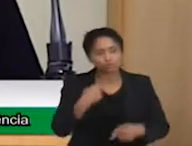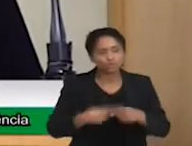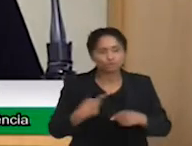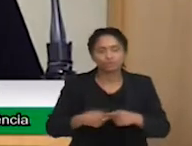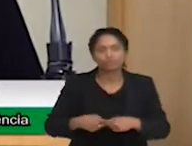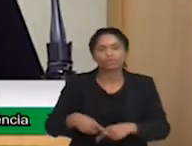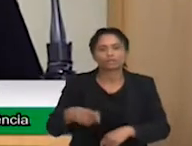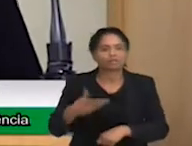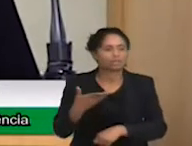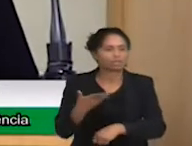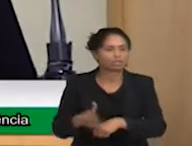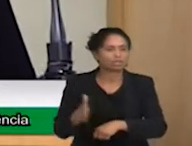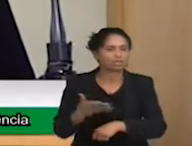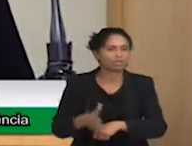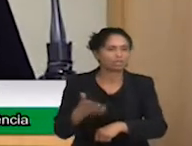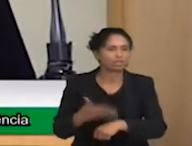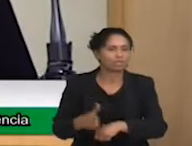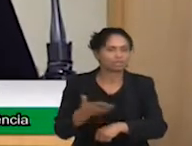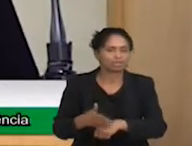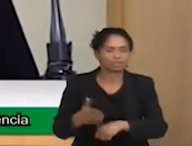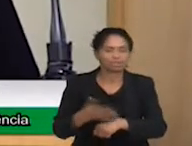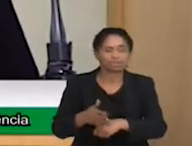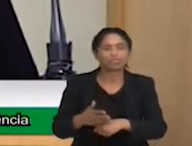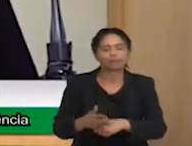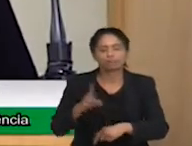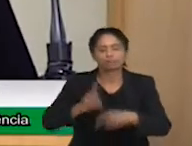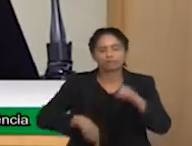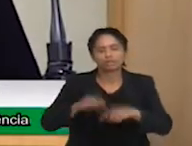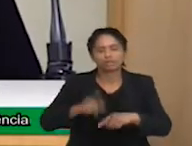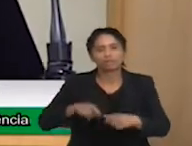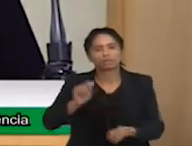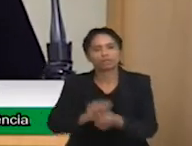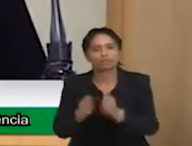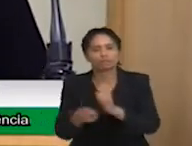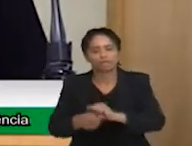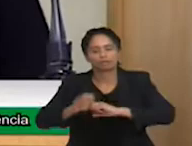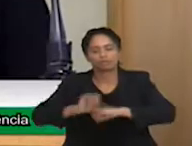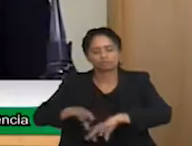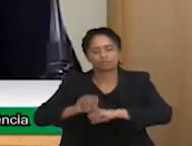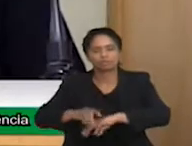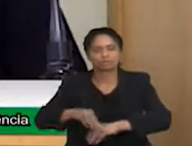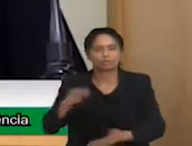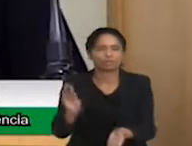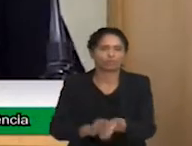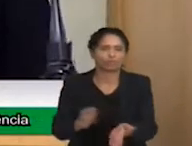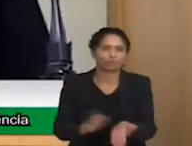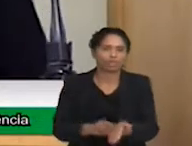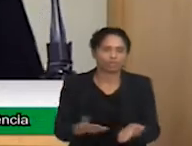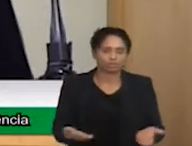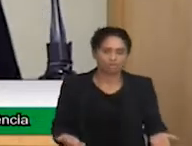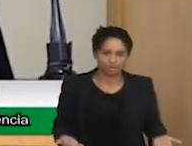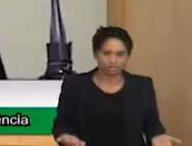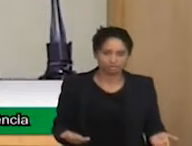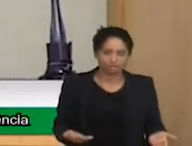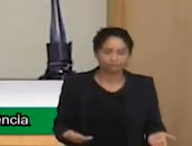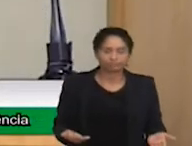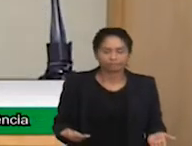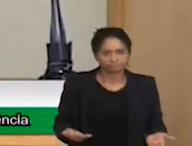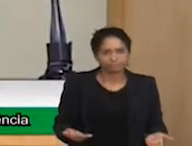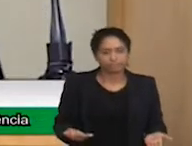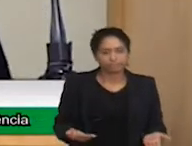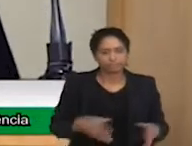incapazes sem oportunizar o aprendizado. existe hoje na rede de ensino municipal